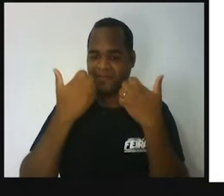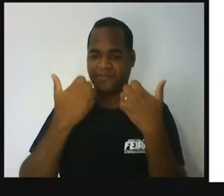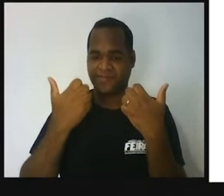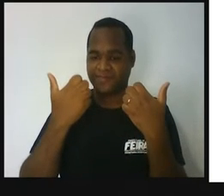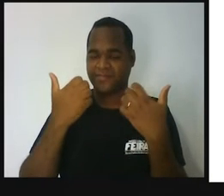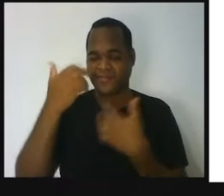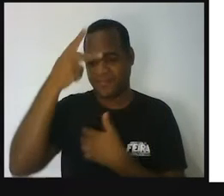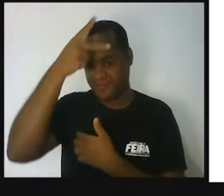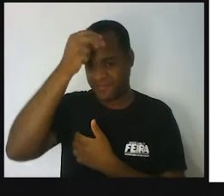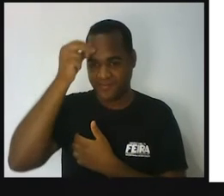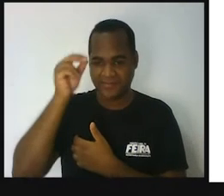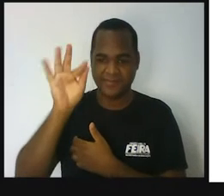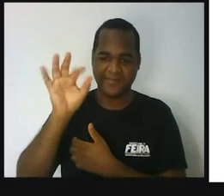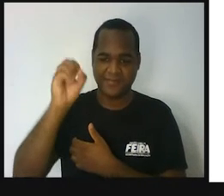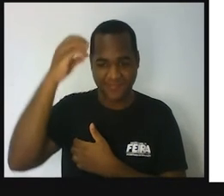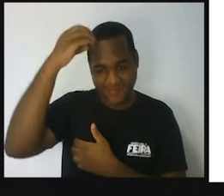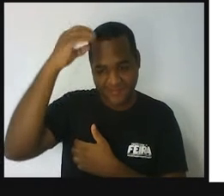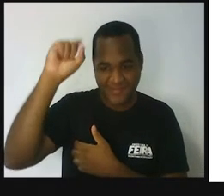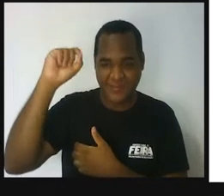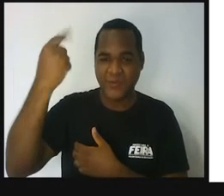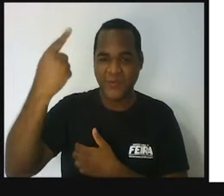princesa do sertão.